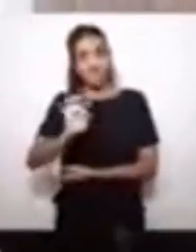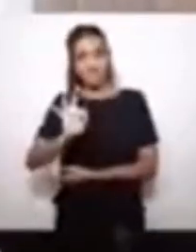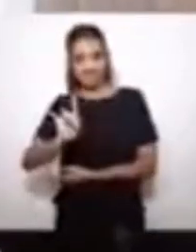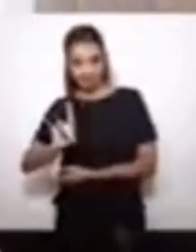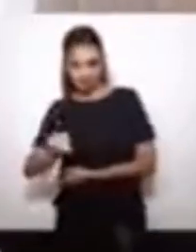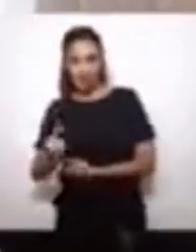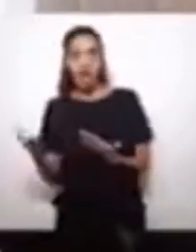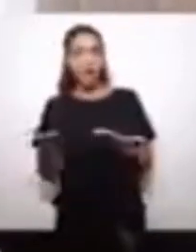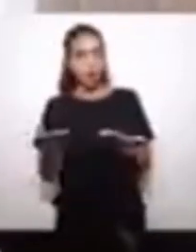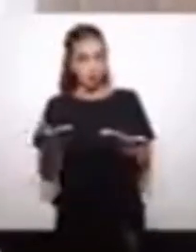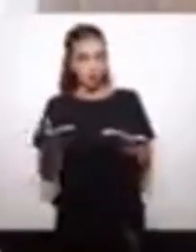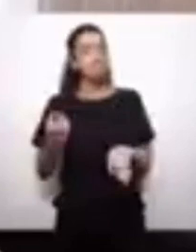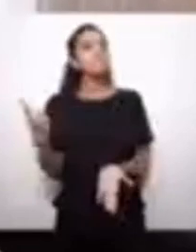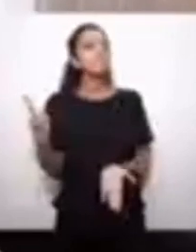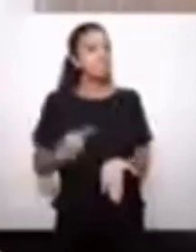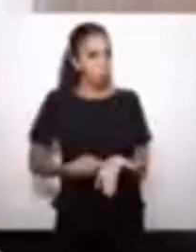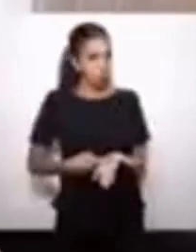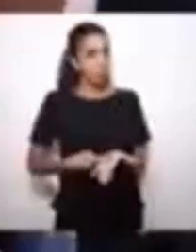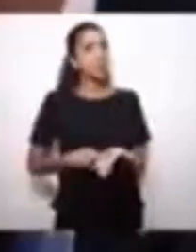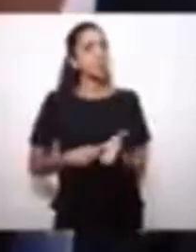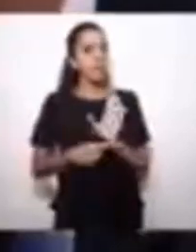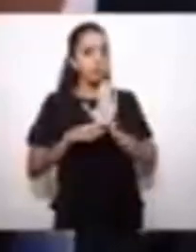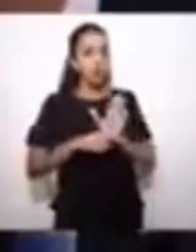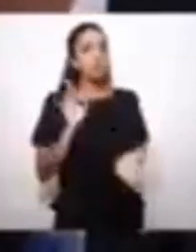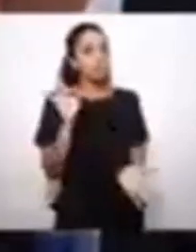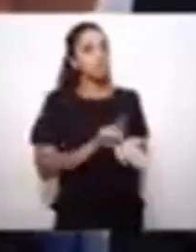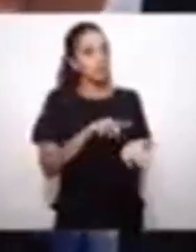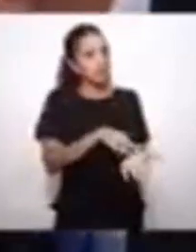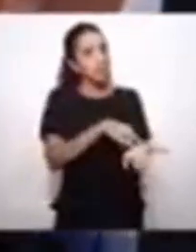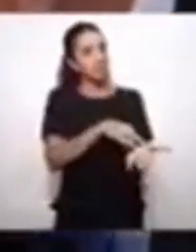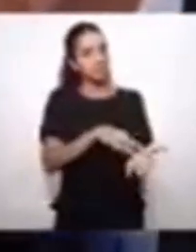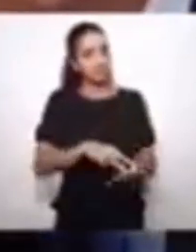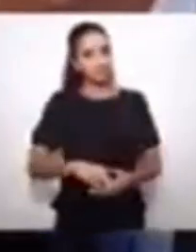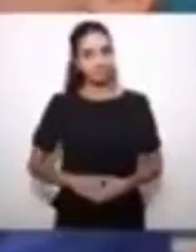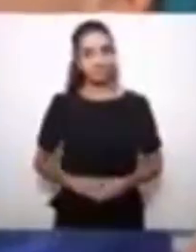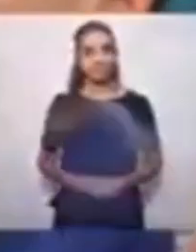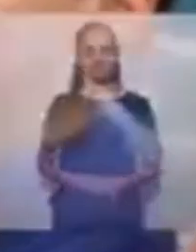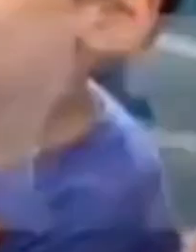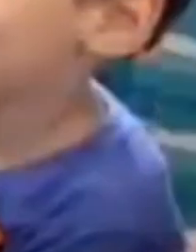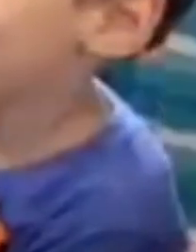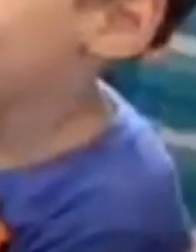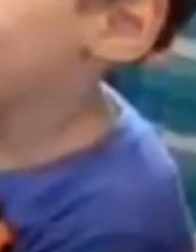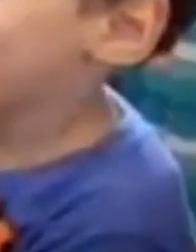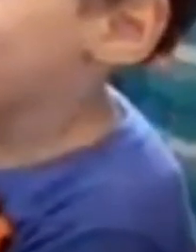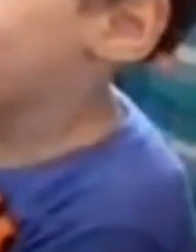alguma forma, o Estado agora se compromete em colaborar de maneira mais efetiva.